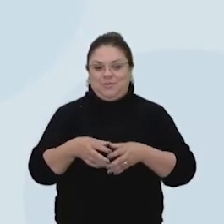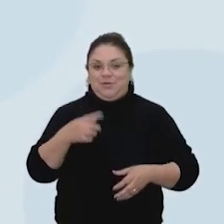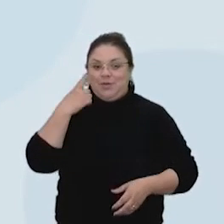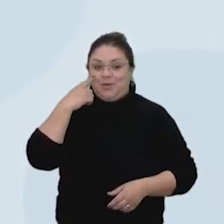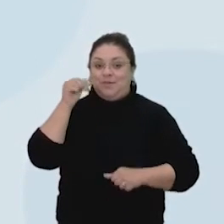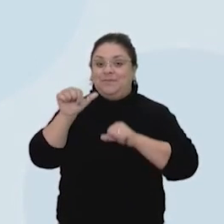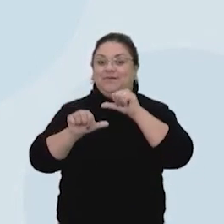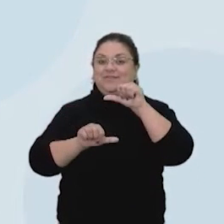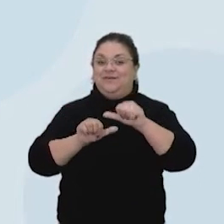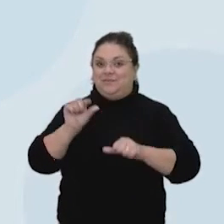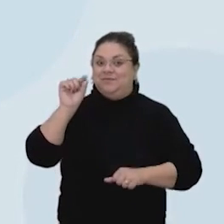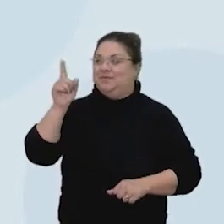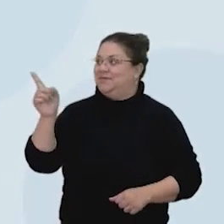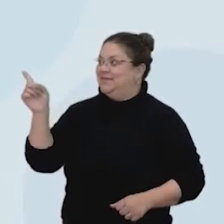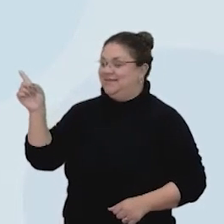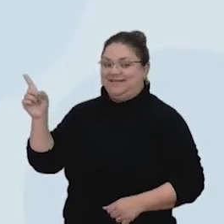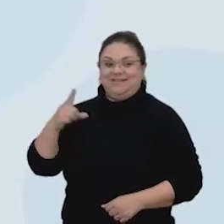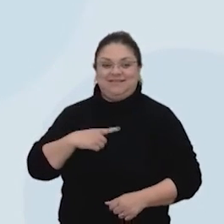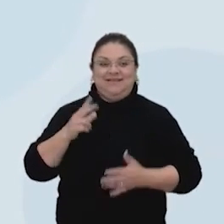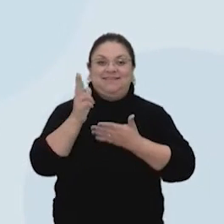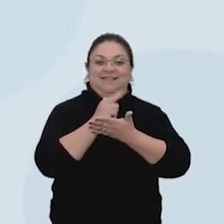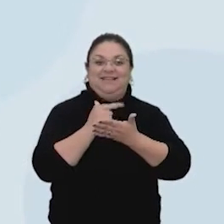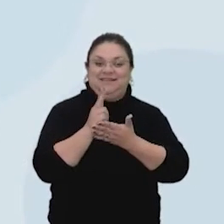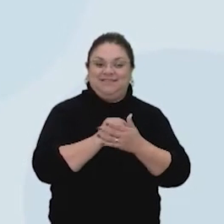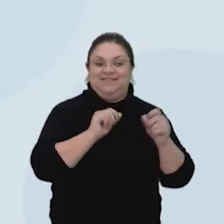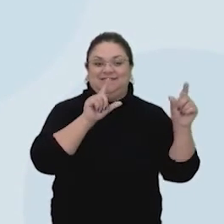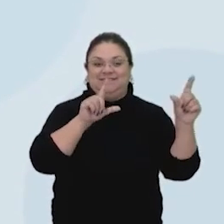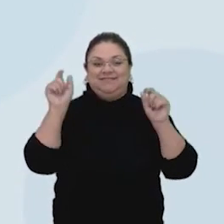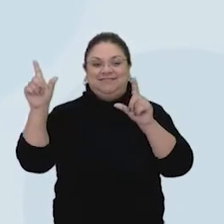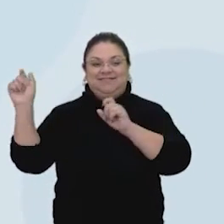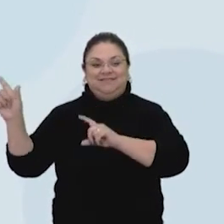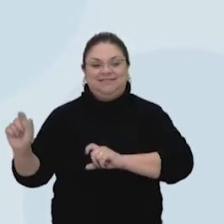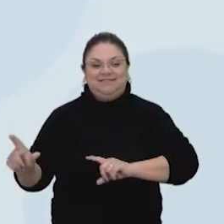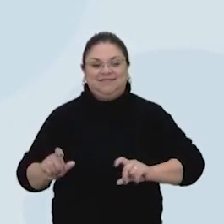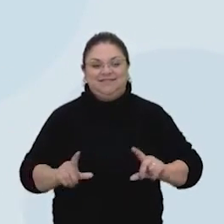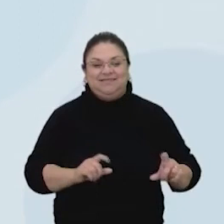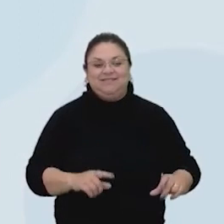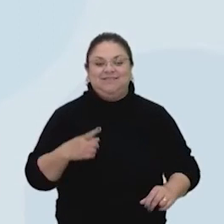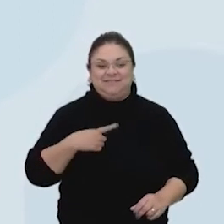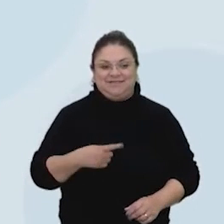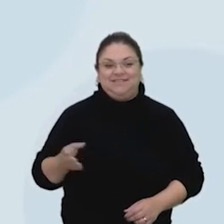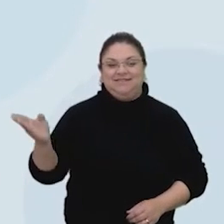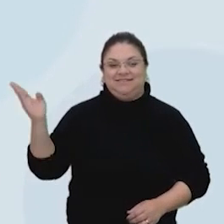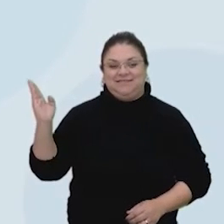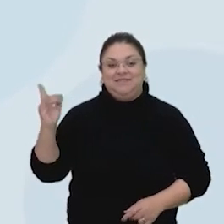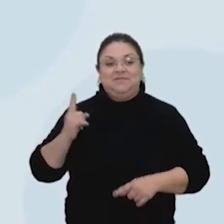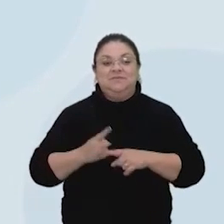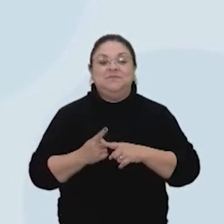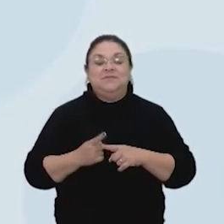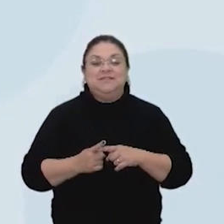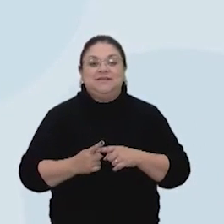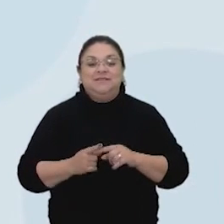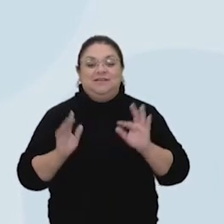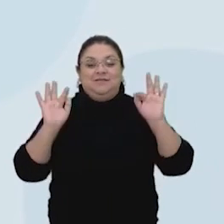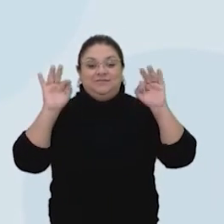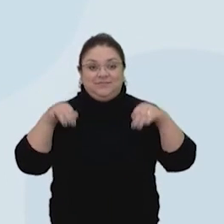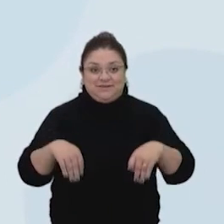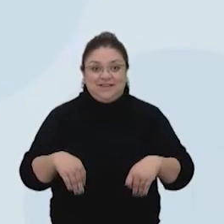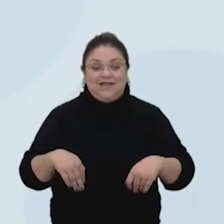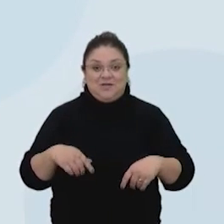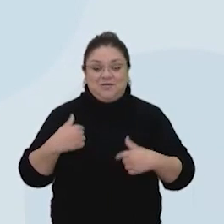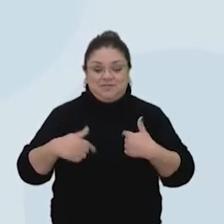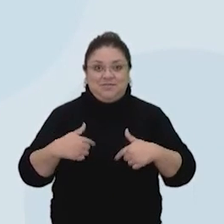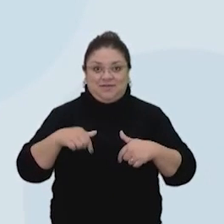mudar, ó. Já comecei a colocar uns elementos diferentes, porque, afinal de contas, o produto final da nossa aula é um álbum de foto. Então,